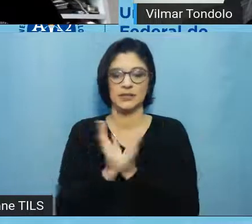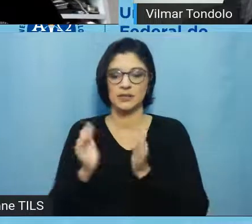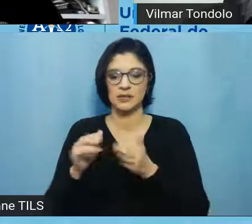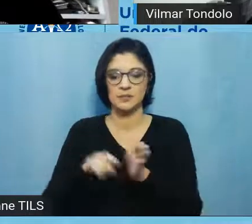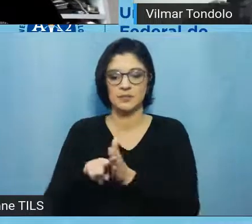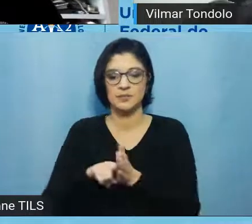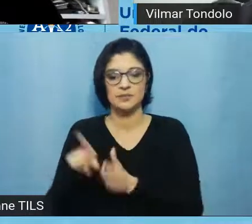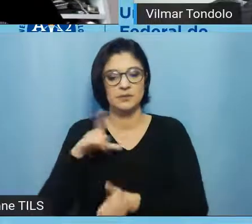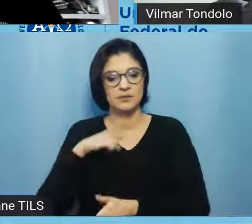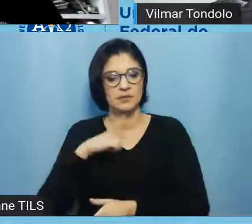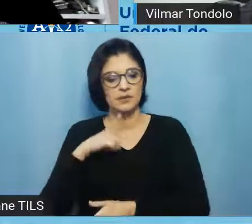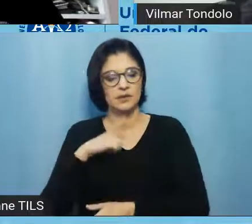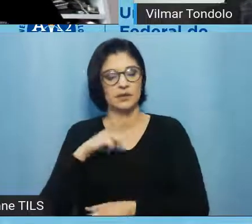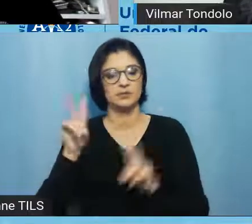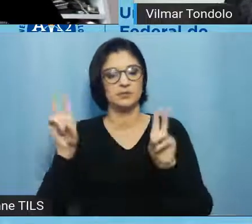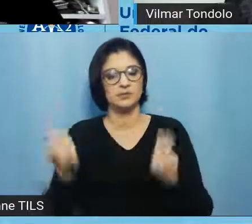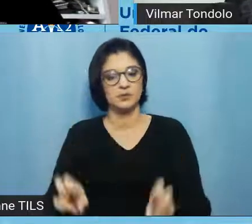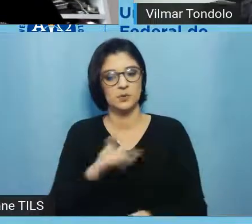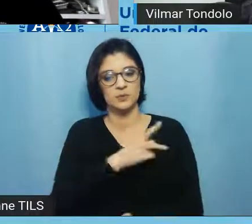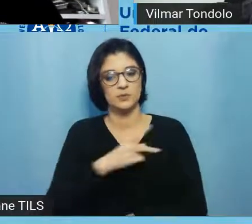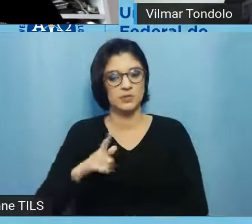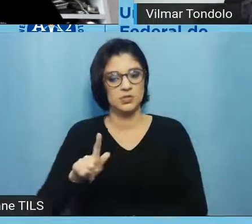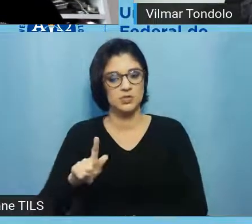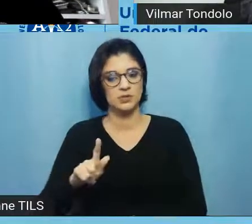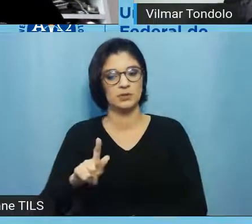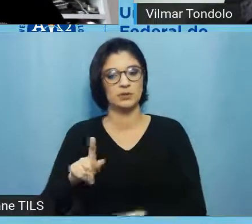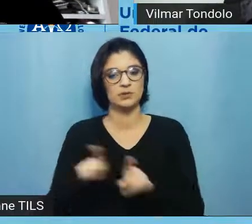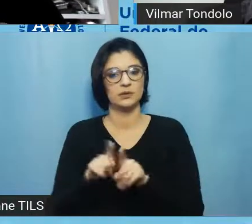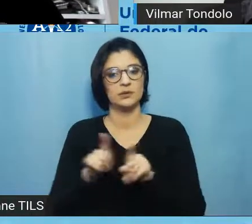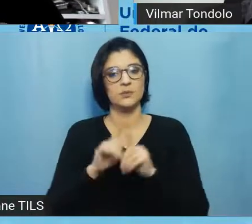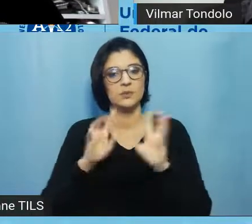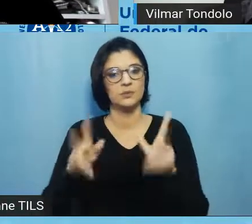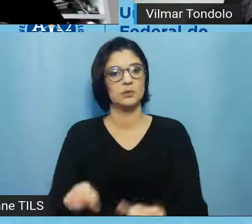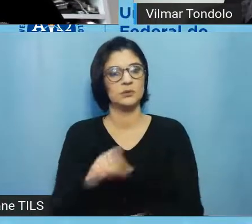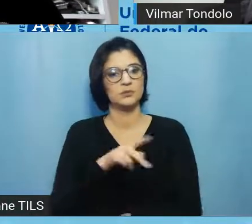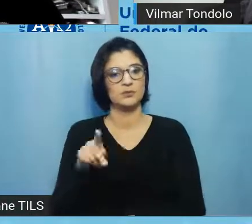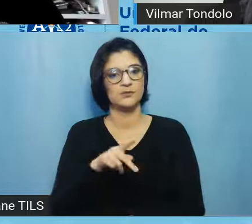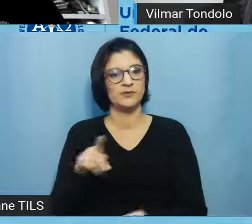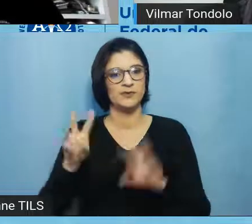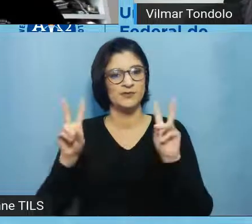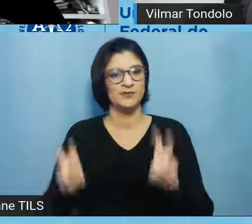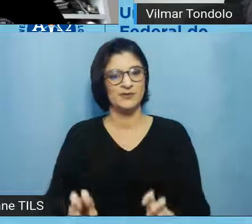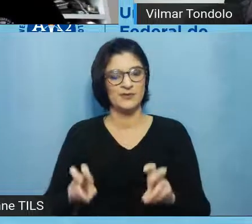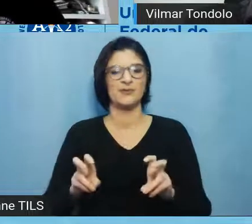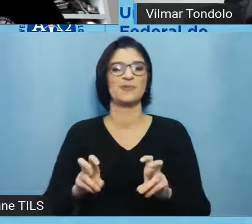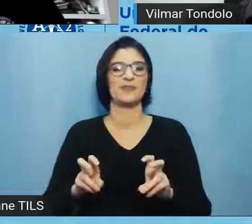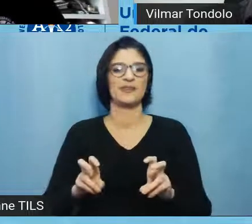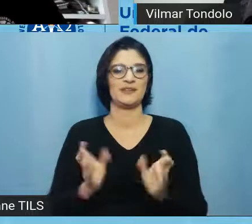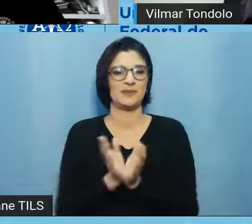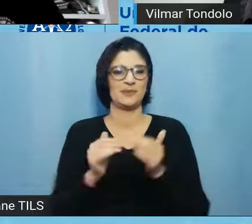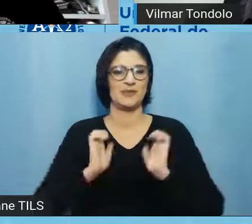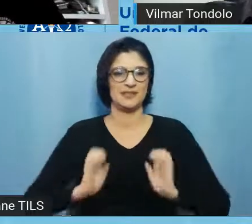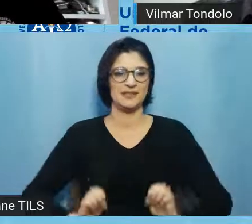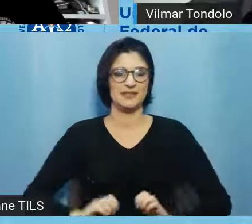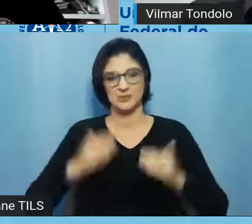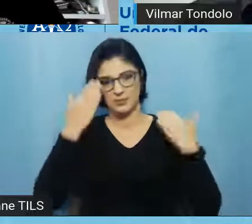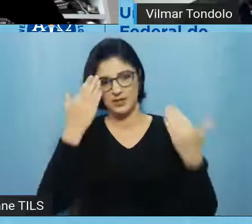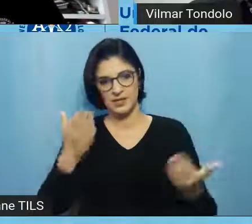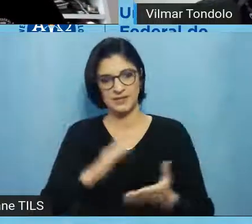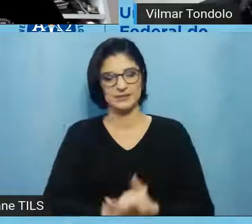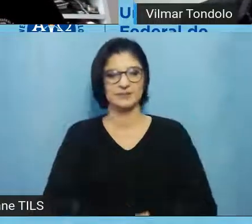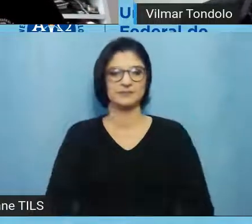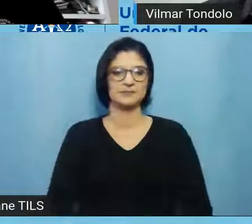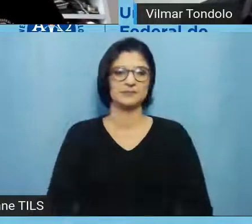sobre essa questão, dos PPGs, né, e de todos os professores sobre a questão do comitê de ética, tá? Muito obrigado. Eu que agradeço, viu, Márcio?